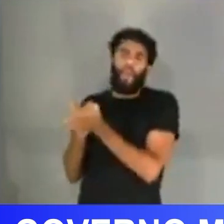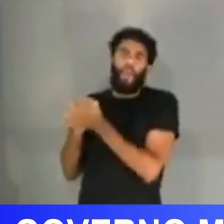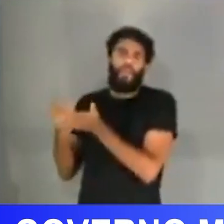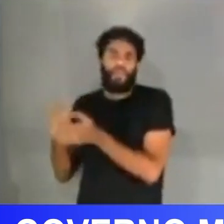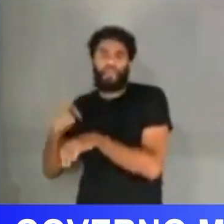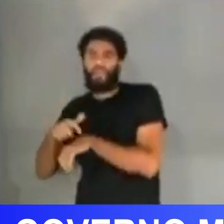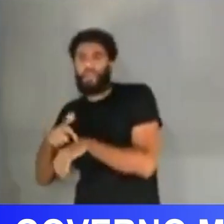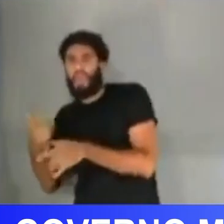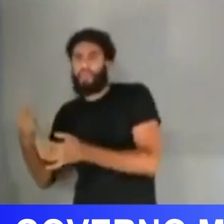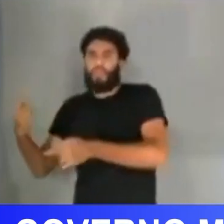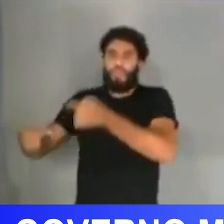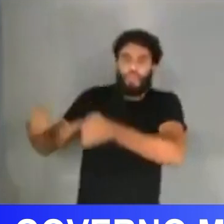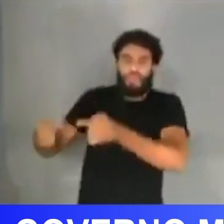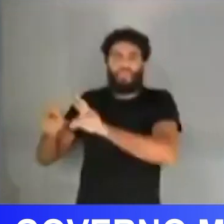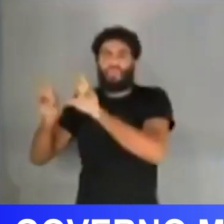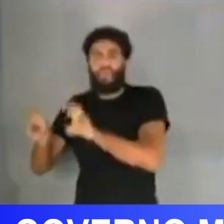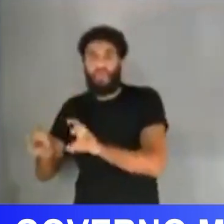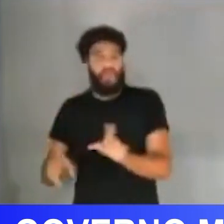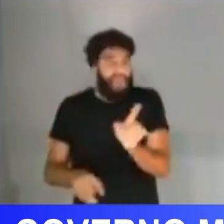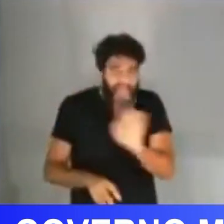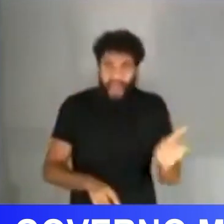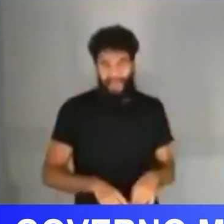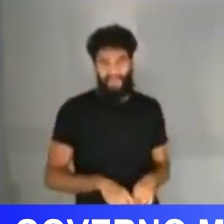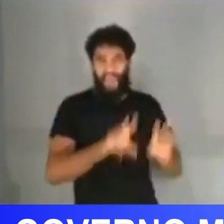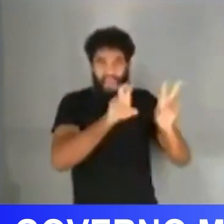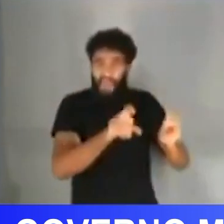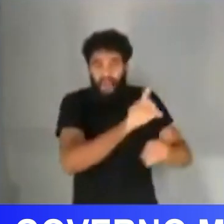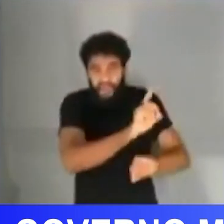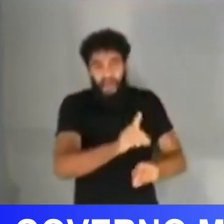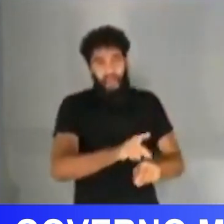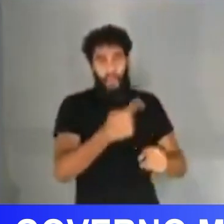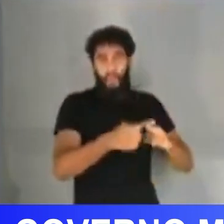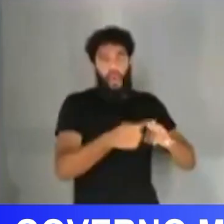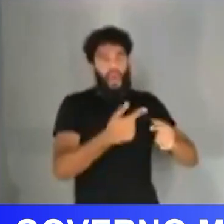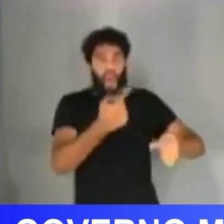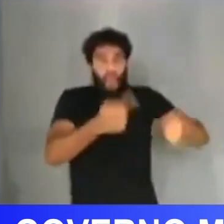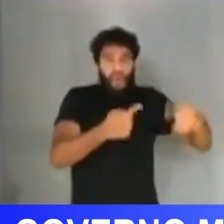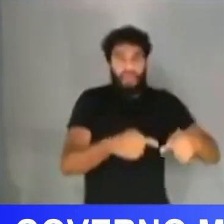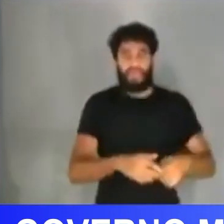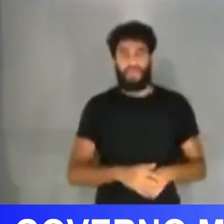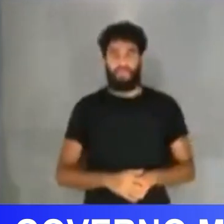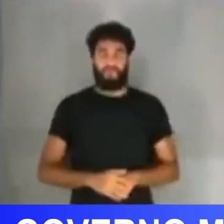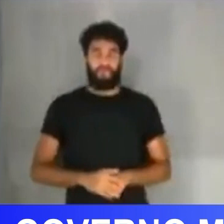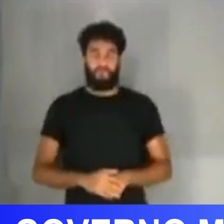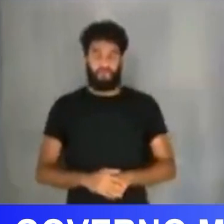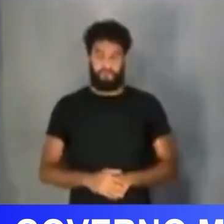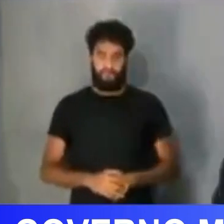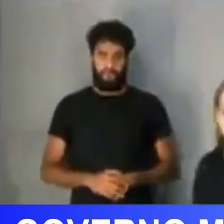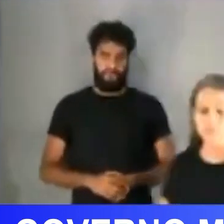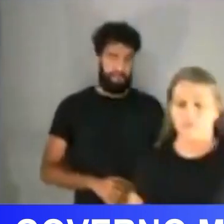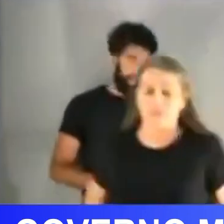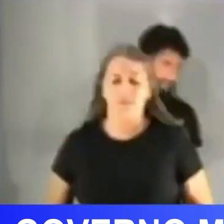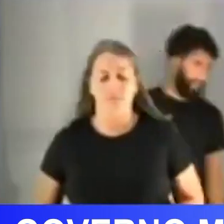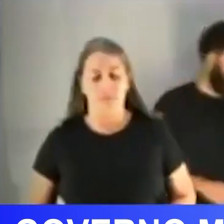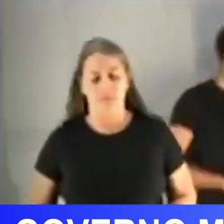conversou, discutiu sobre esse assunto? Isso nem foi um assunto, senador. Essa é uma discussão delirante, esdrúxula,